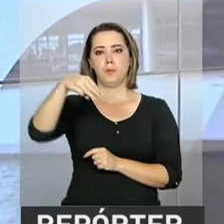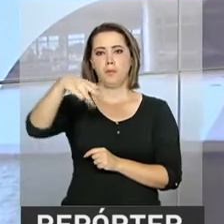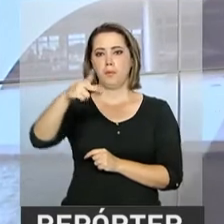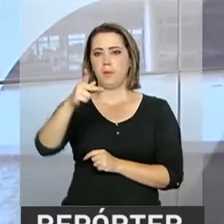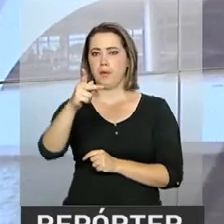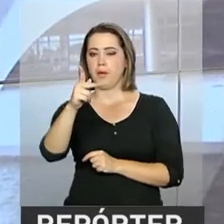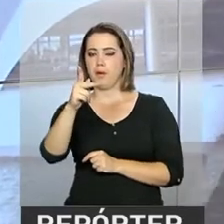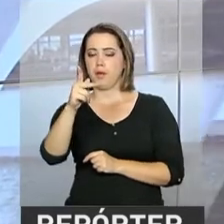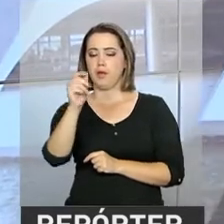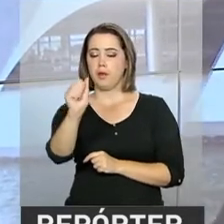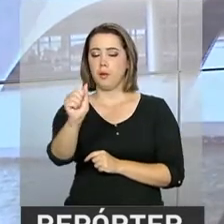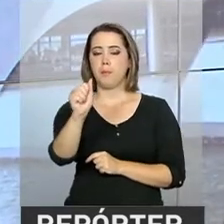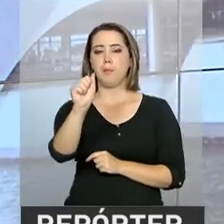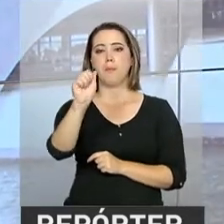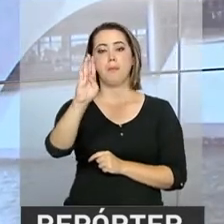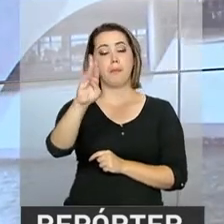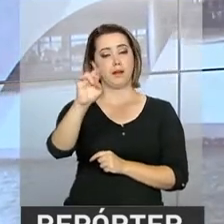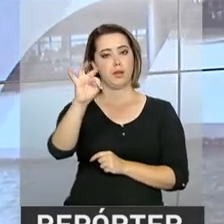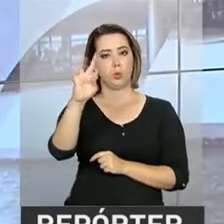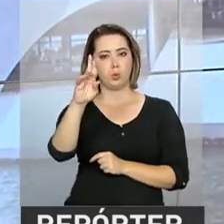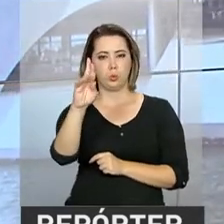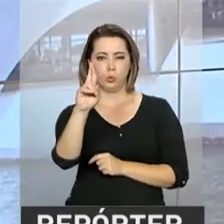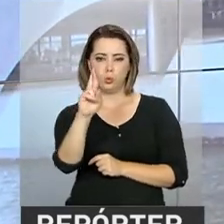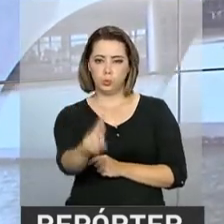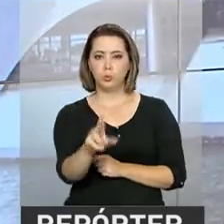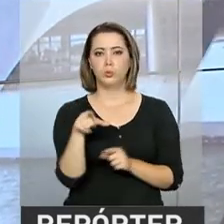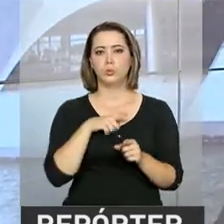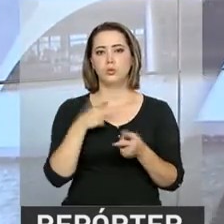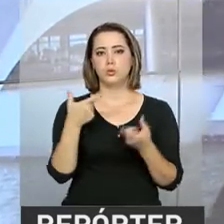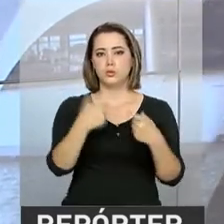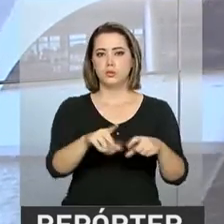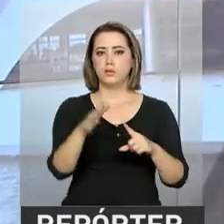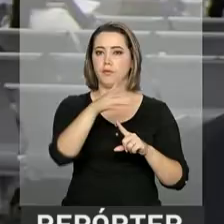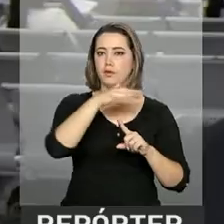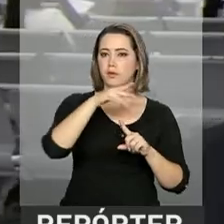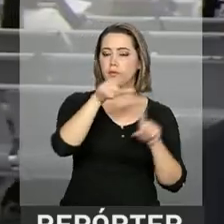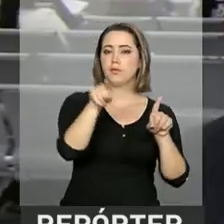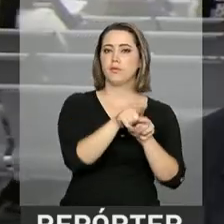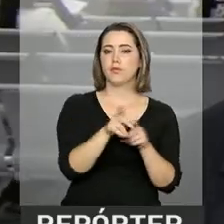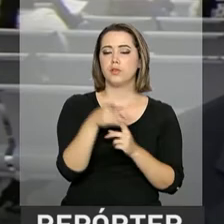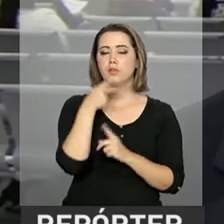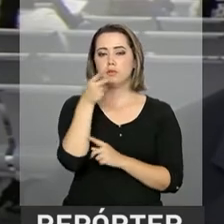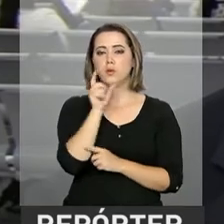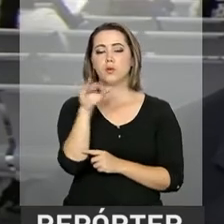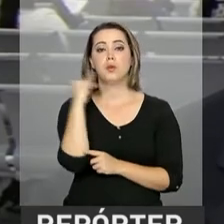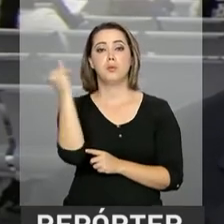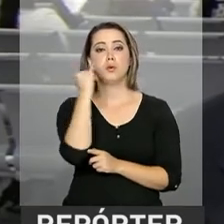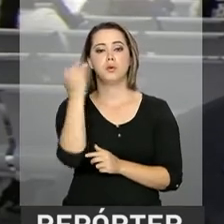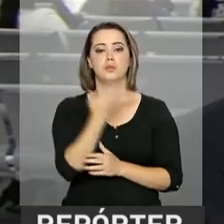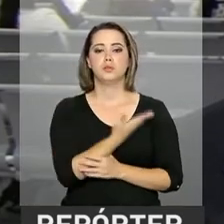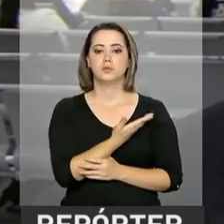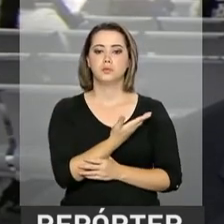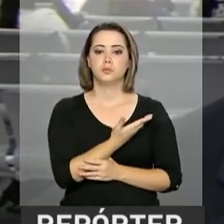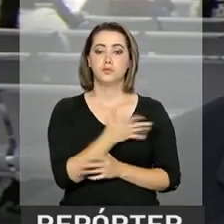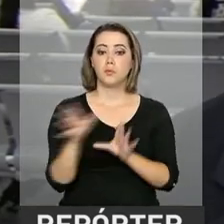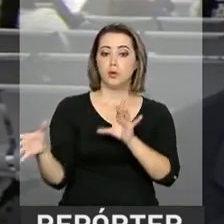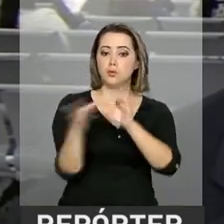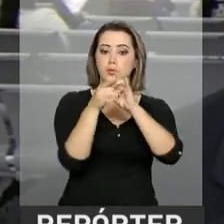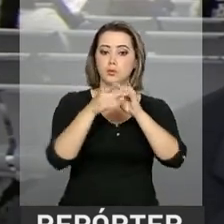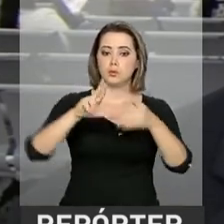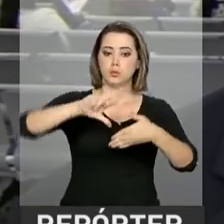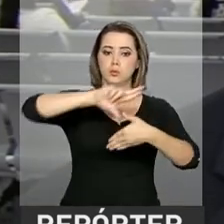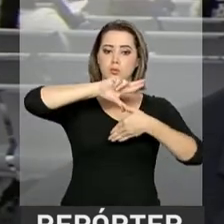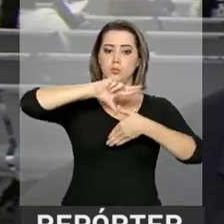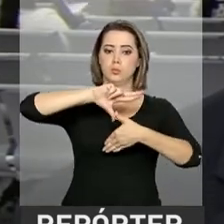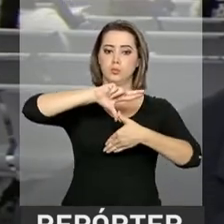sobre a importância do mercado latino para impulsionar o turismo brasileiro. A integração com a América Latina aumentou muito. O